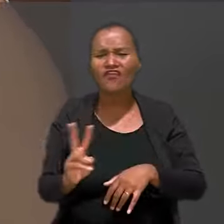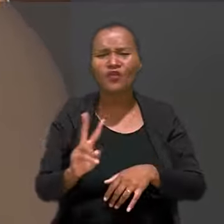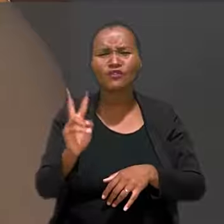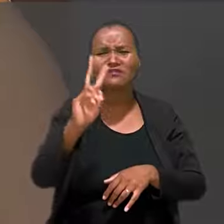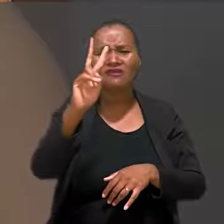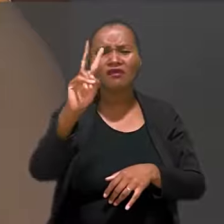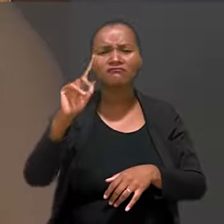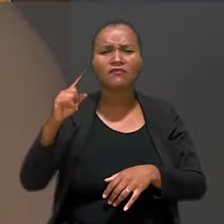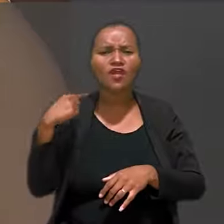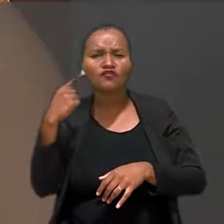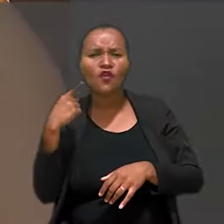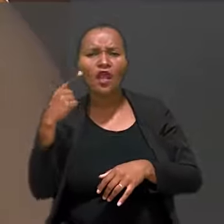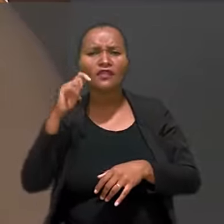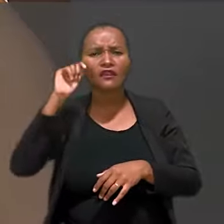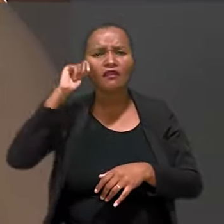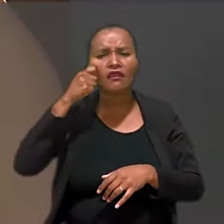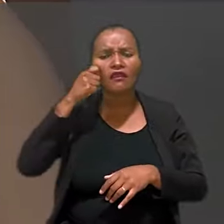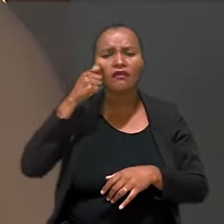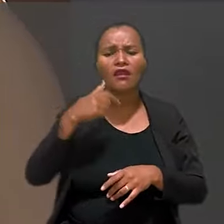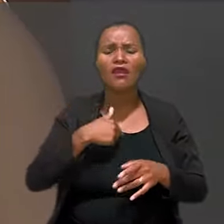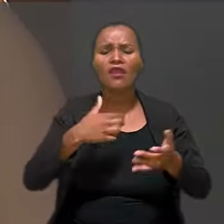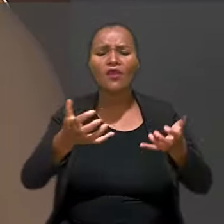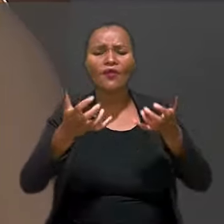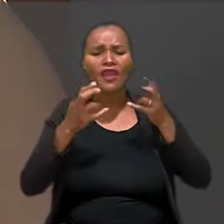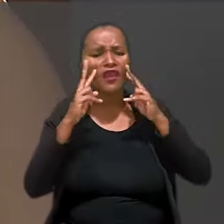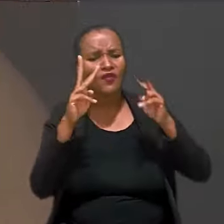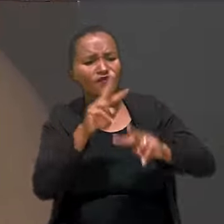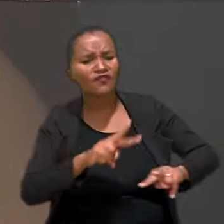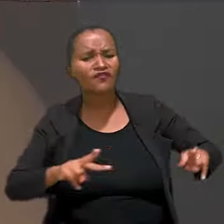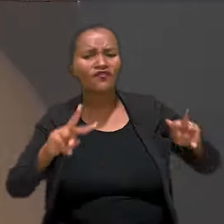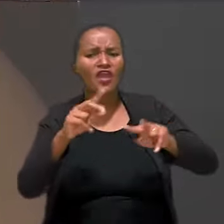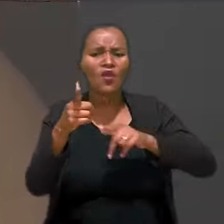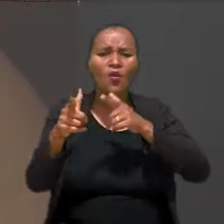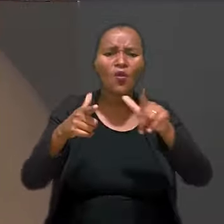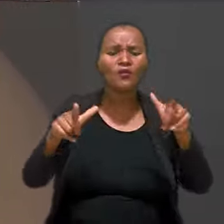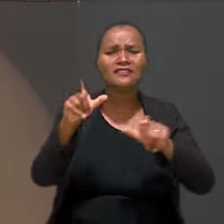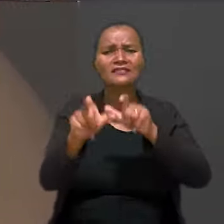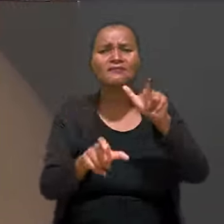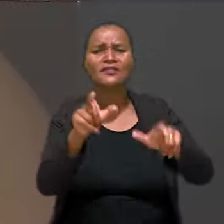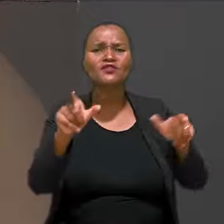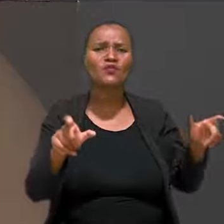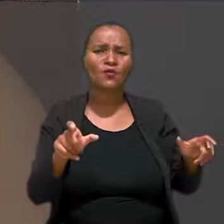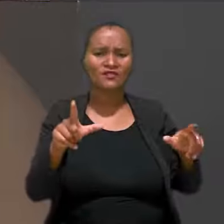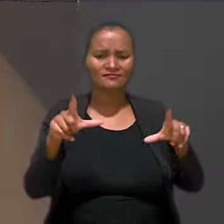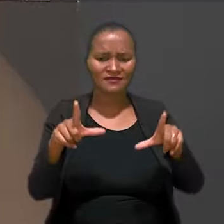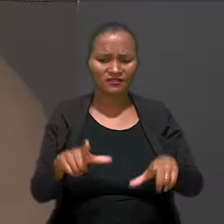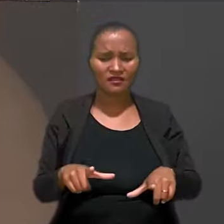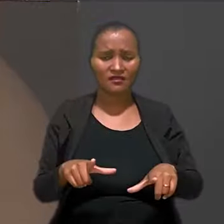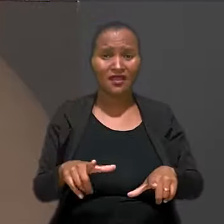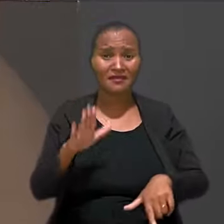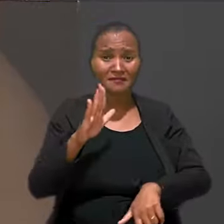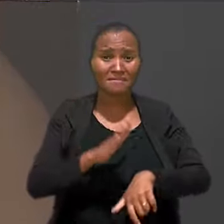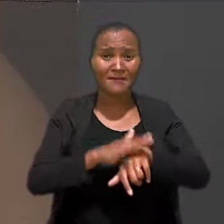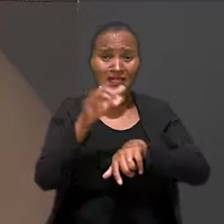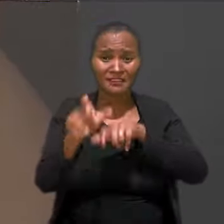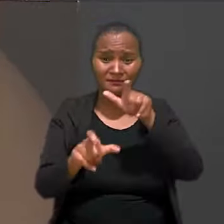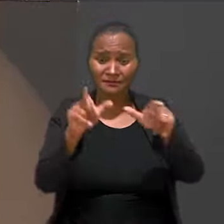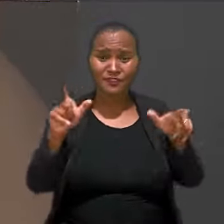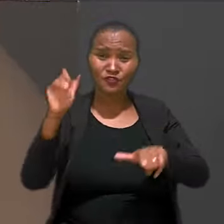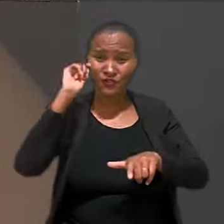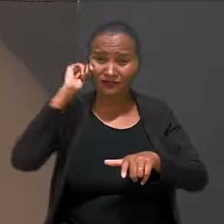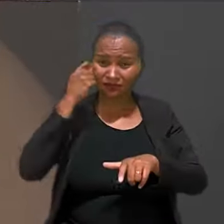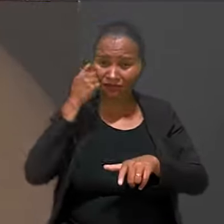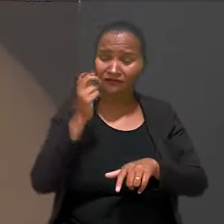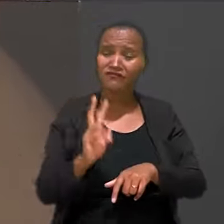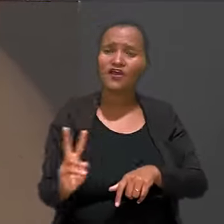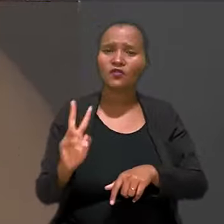Eu quero ser valorizada enquanto advogada negra. Eu quero enxergar outras pessoas nesse lugar e